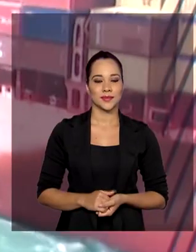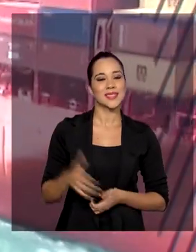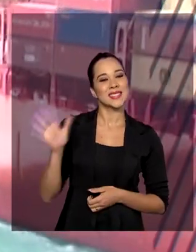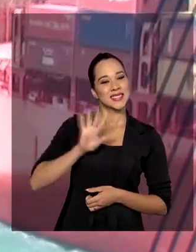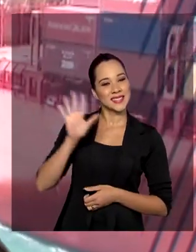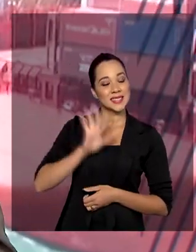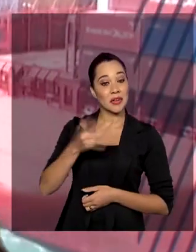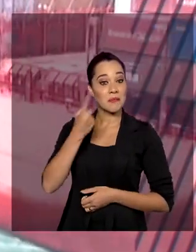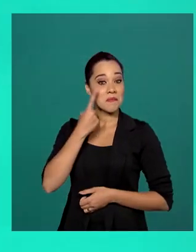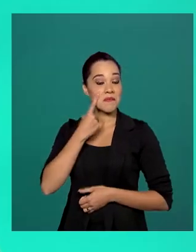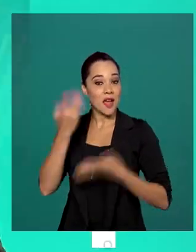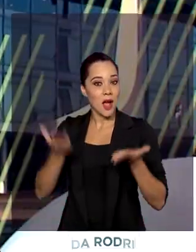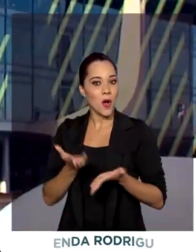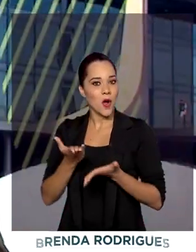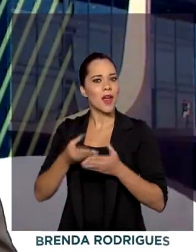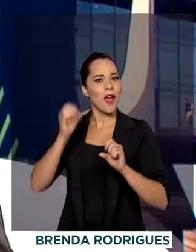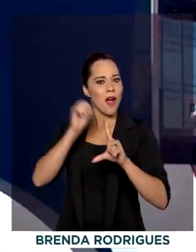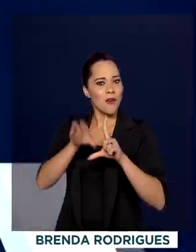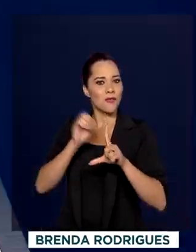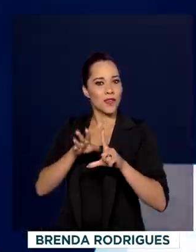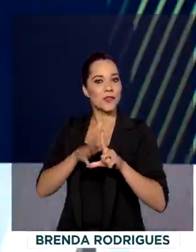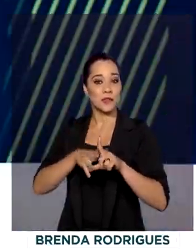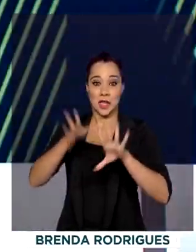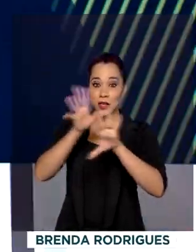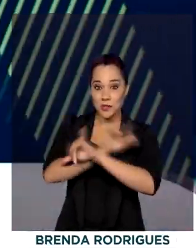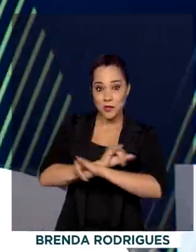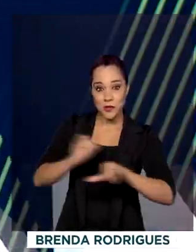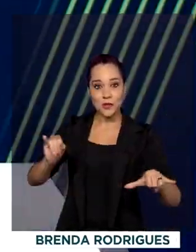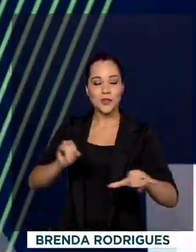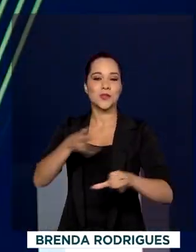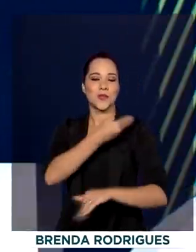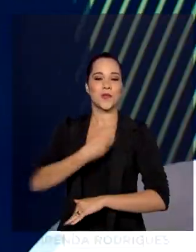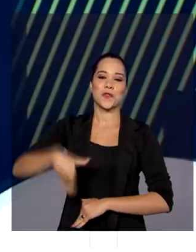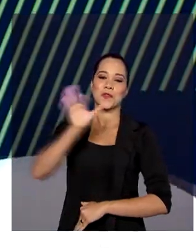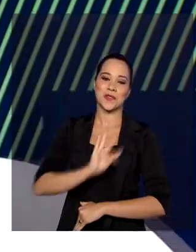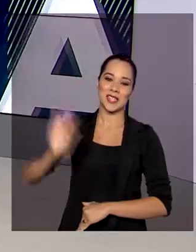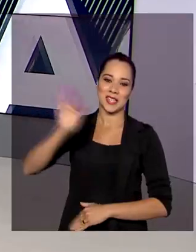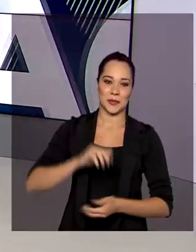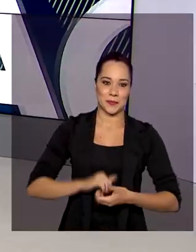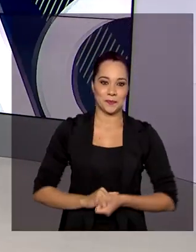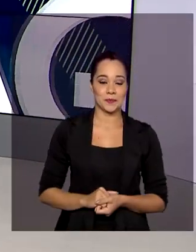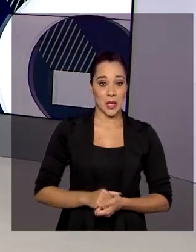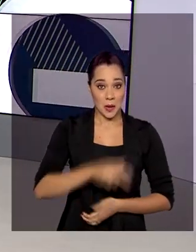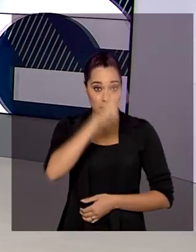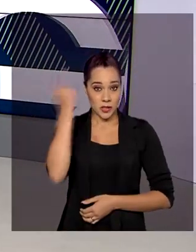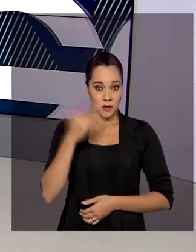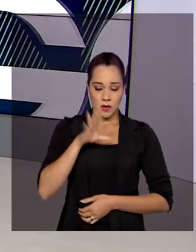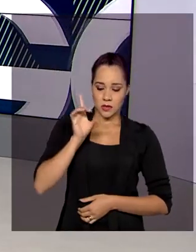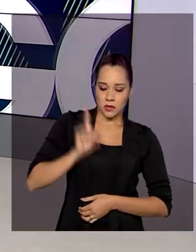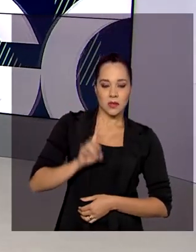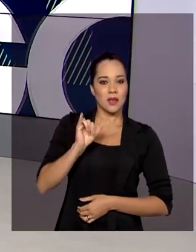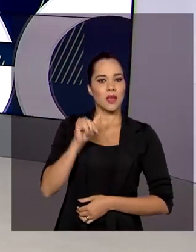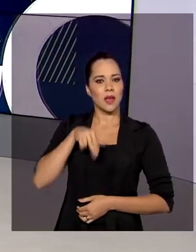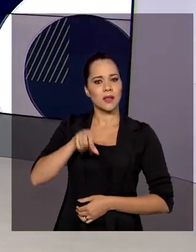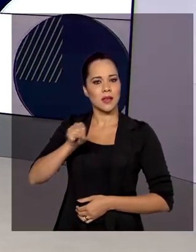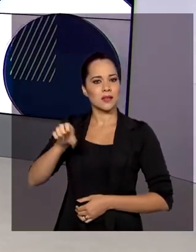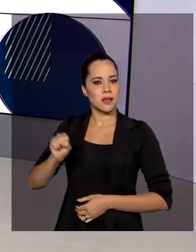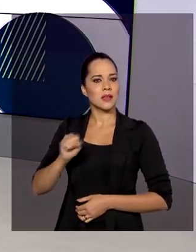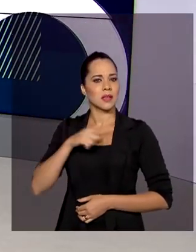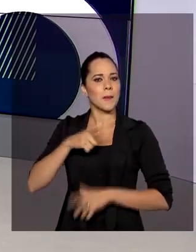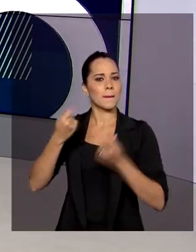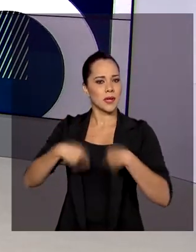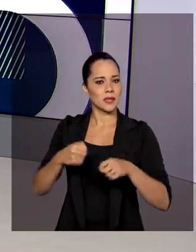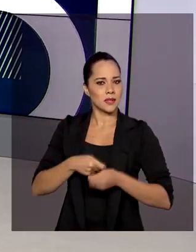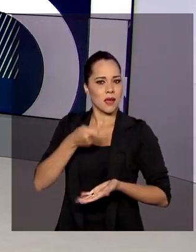Olá, você acompanha agora ao vivo as últimas notícias do governo federal. Os segurados do INSS, que